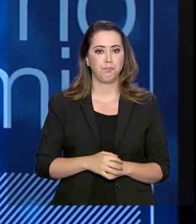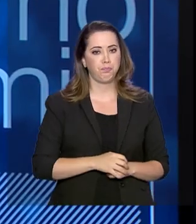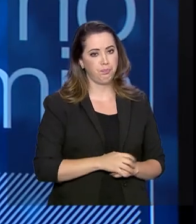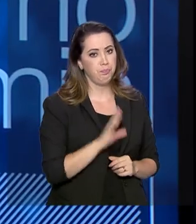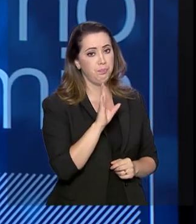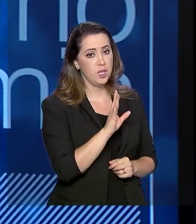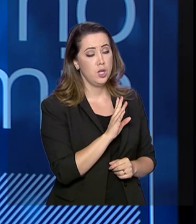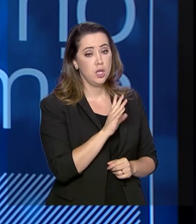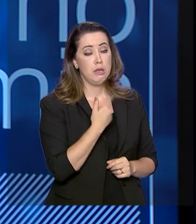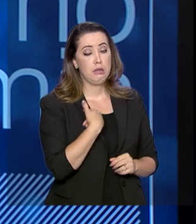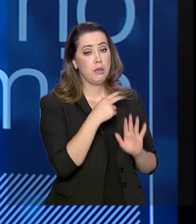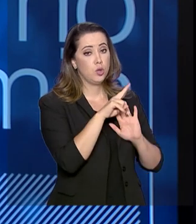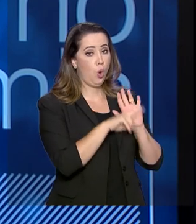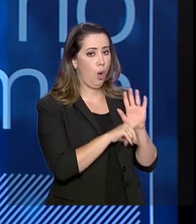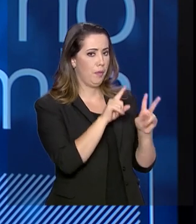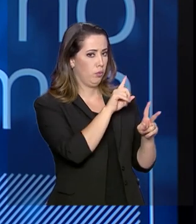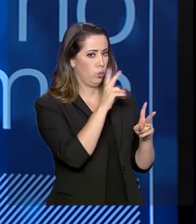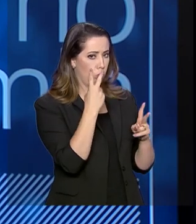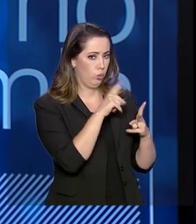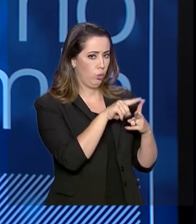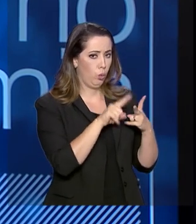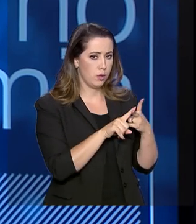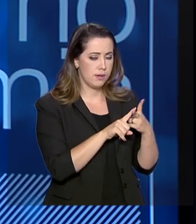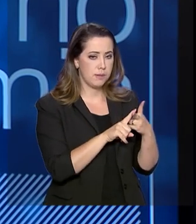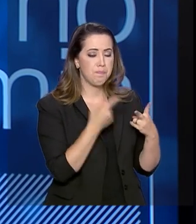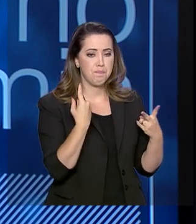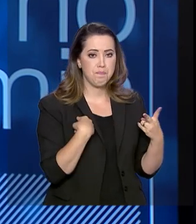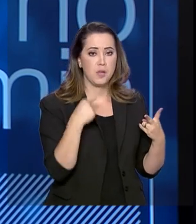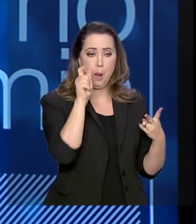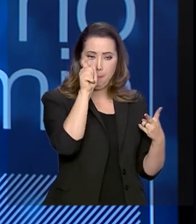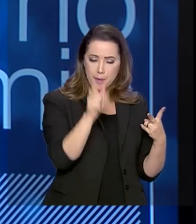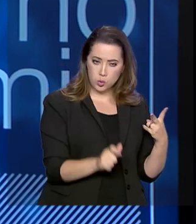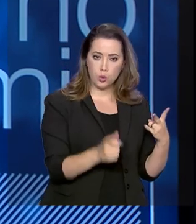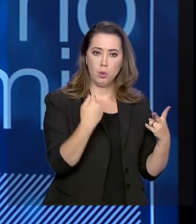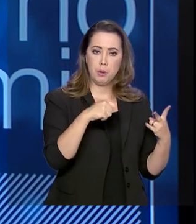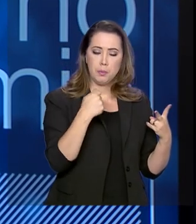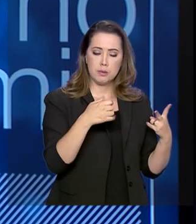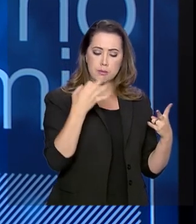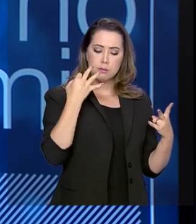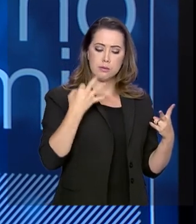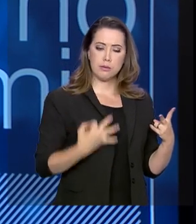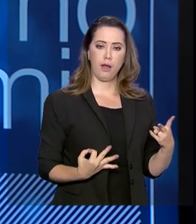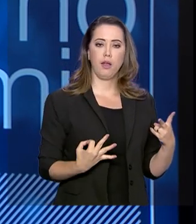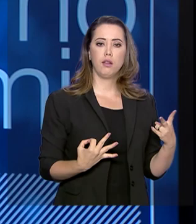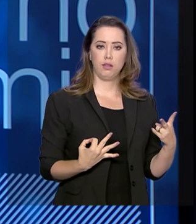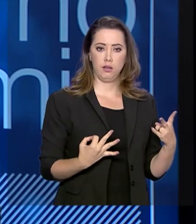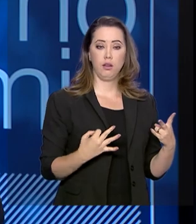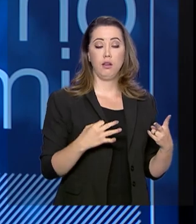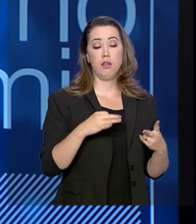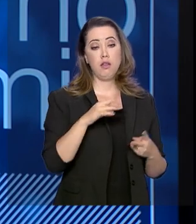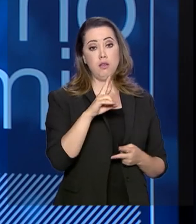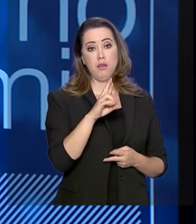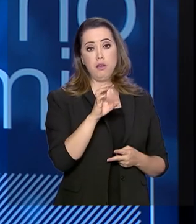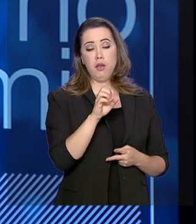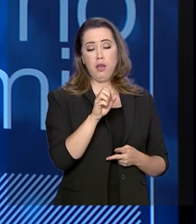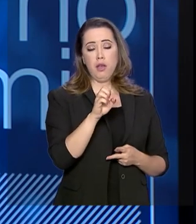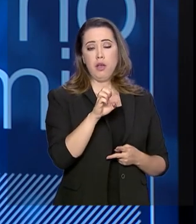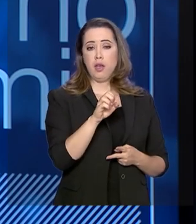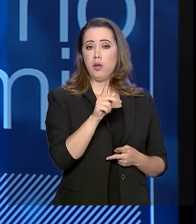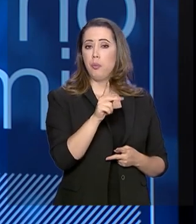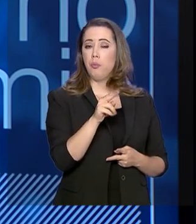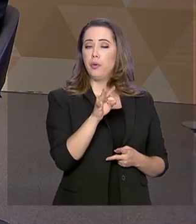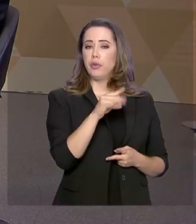matizes. Nós temos critérios relacionados à reputação ilibada, idoneidade moral, que esses precisam ser seguidos por